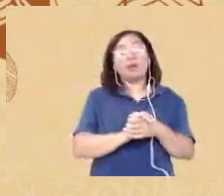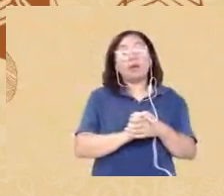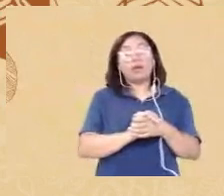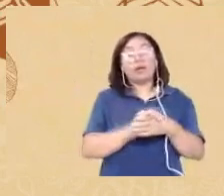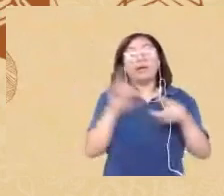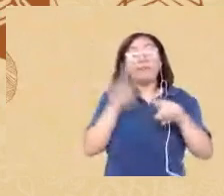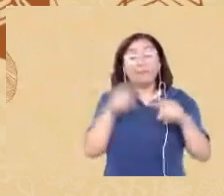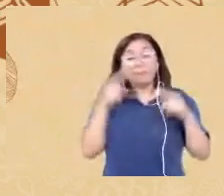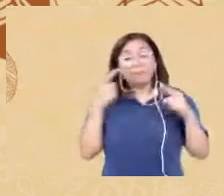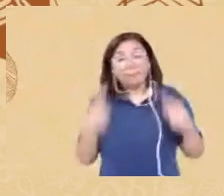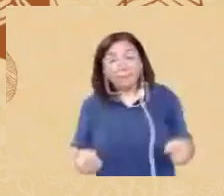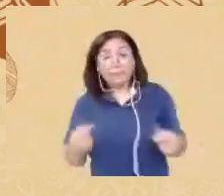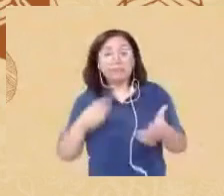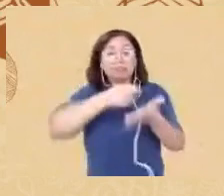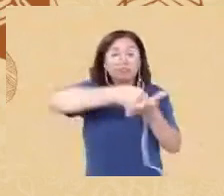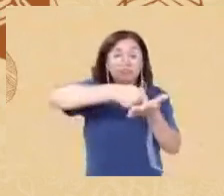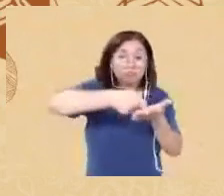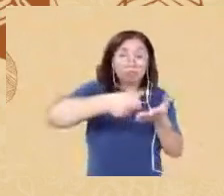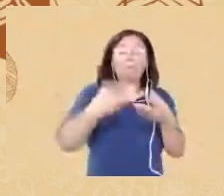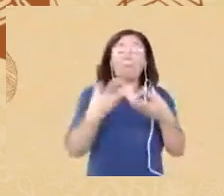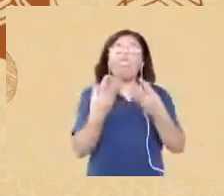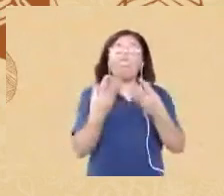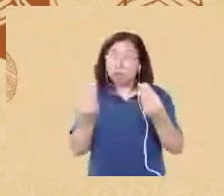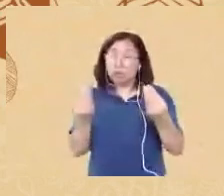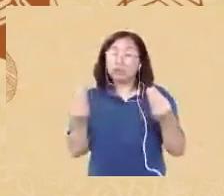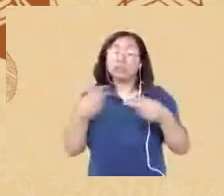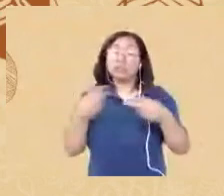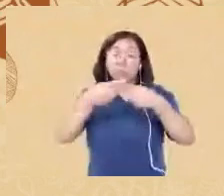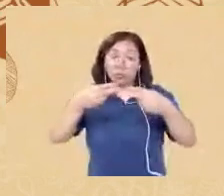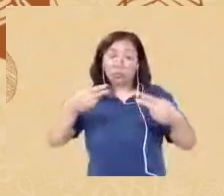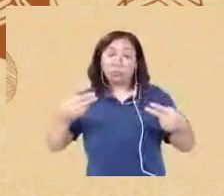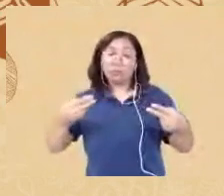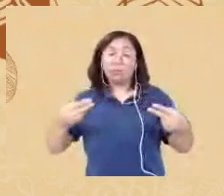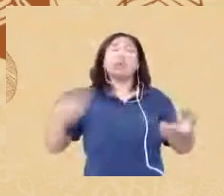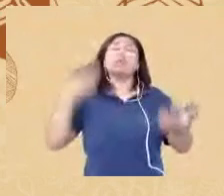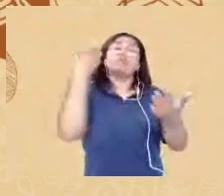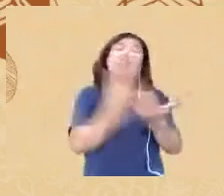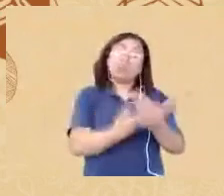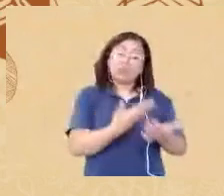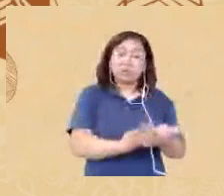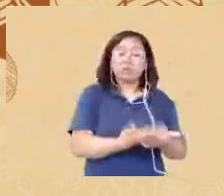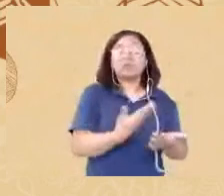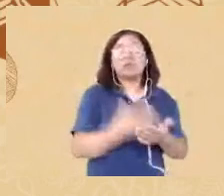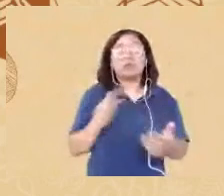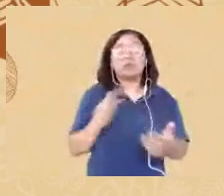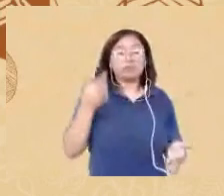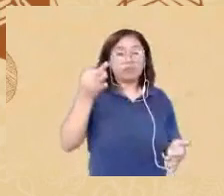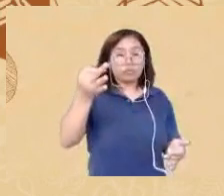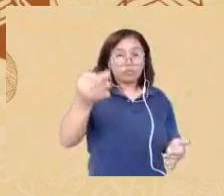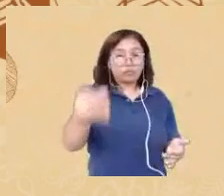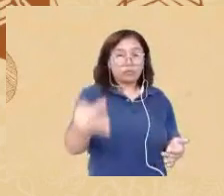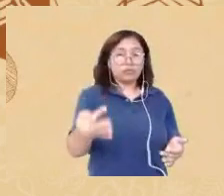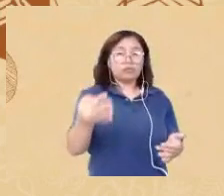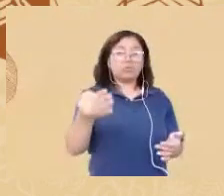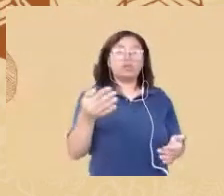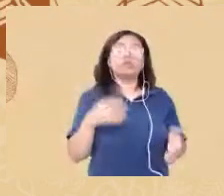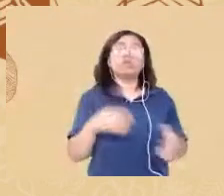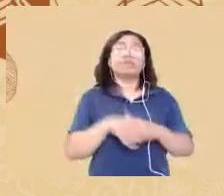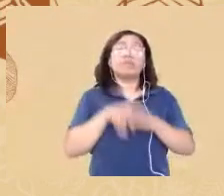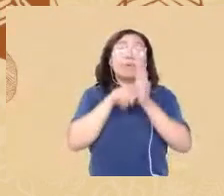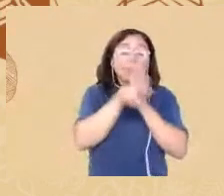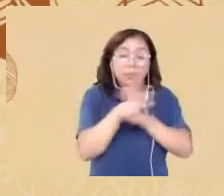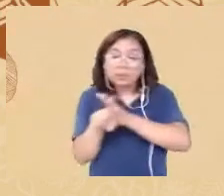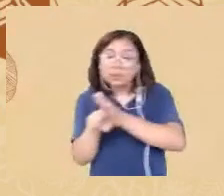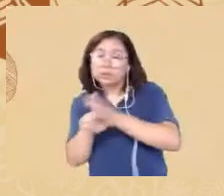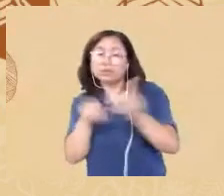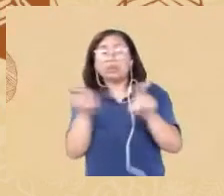anotei também aqui várias coisas do que você foi falando na sua fala que serão considerados nos nossos estudos tanto nesse quanto nos estudos futuros com certeza